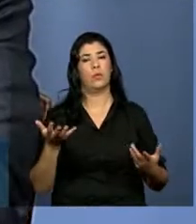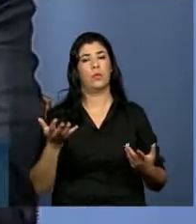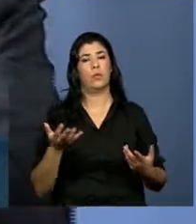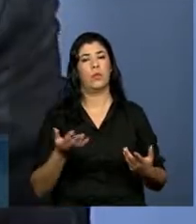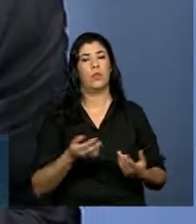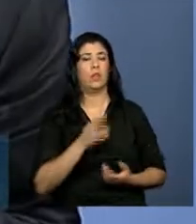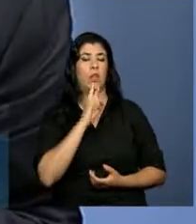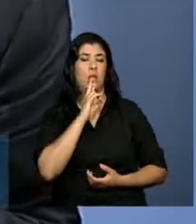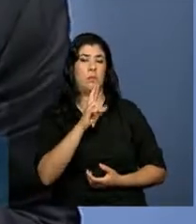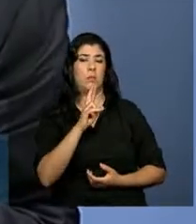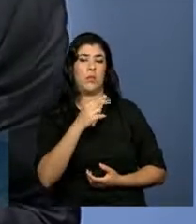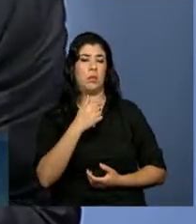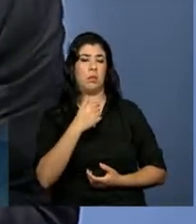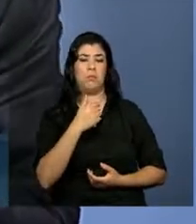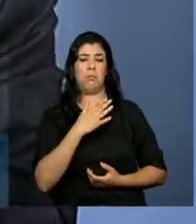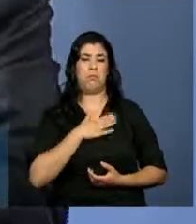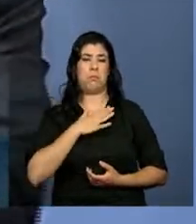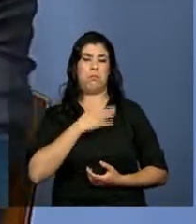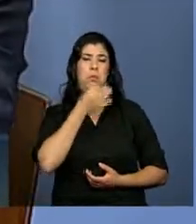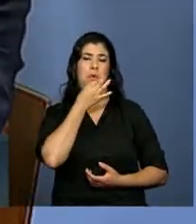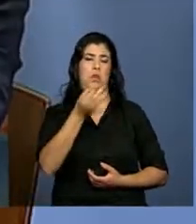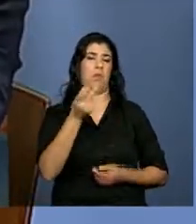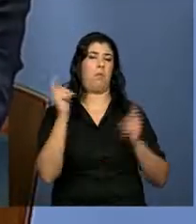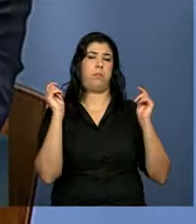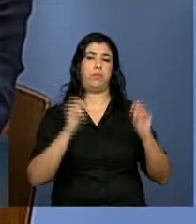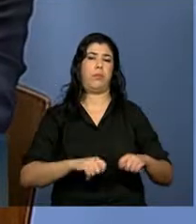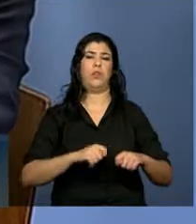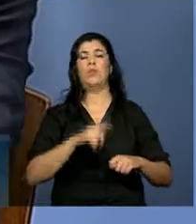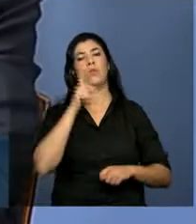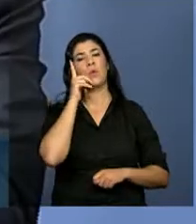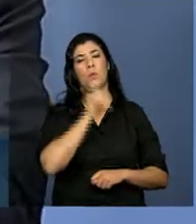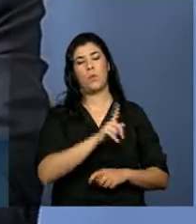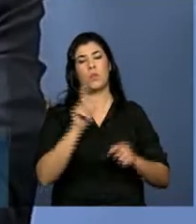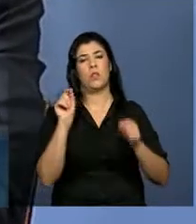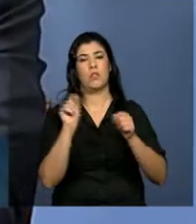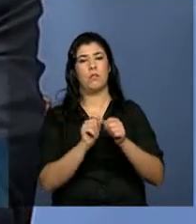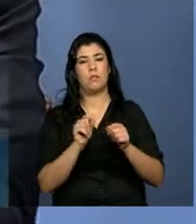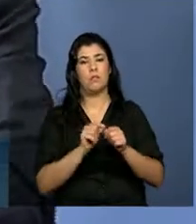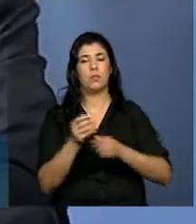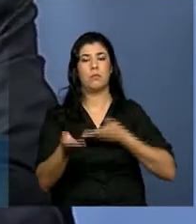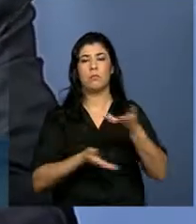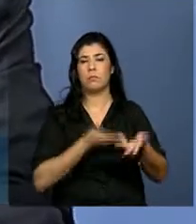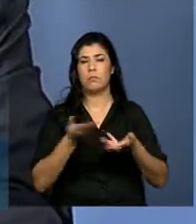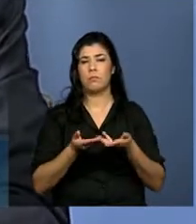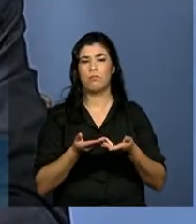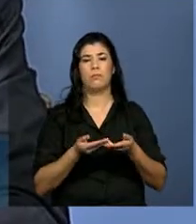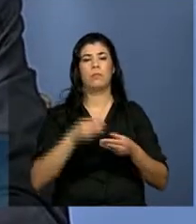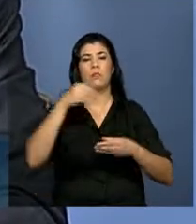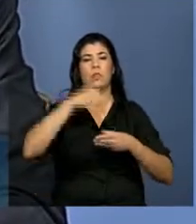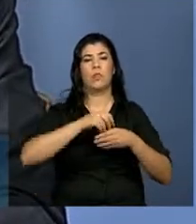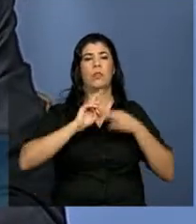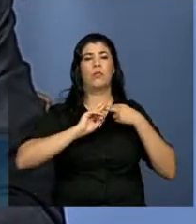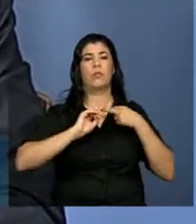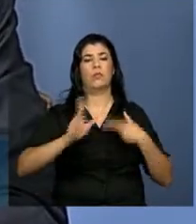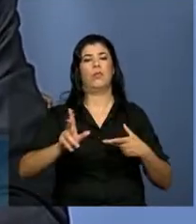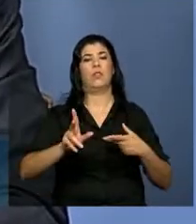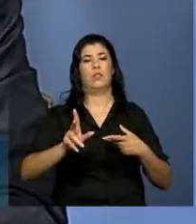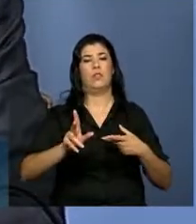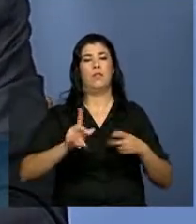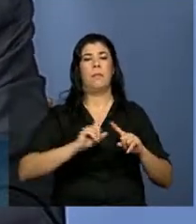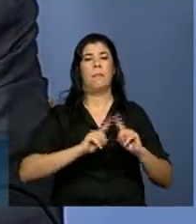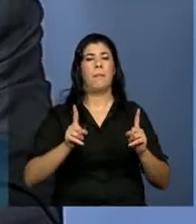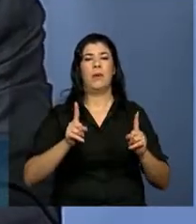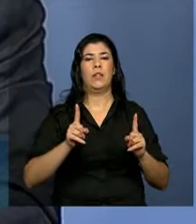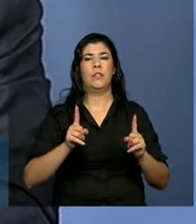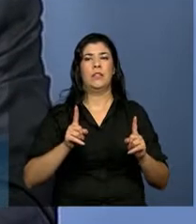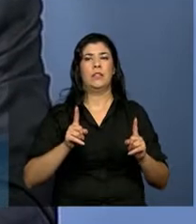resultados que para mim é impossível, eu não tenho como fazer determinadas coisas, são absolutamente fora do meu alcance. Mas